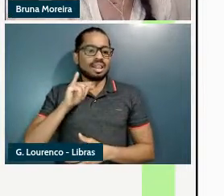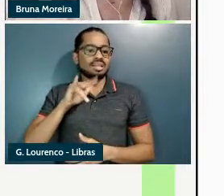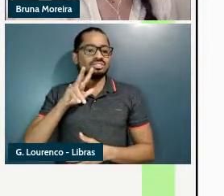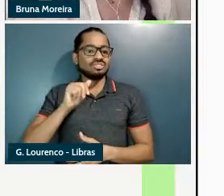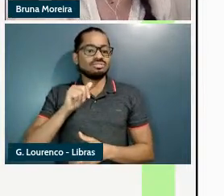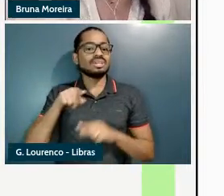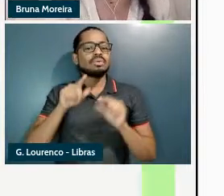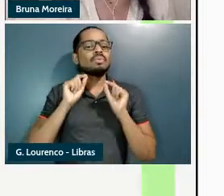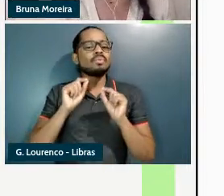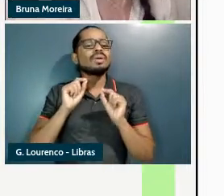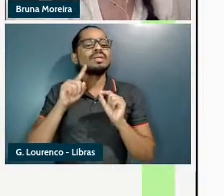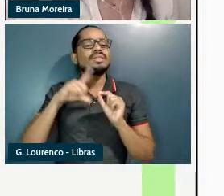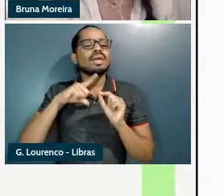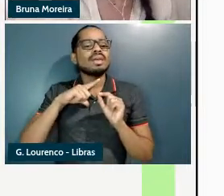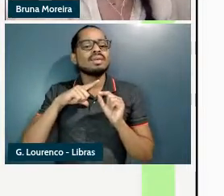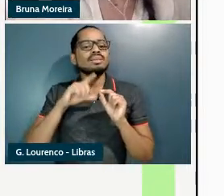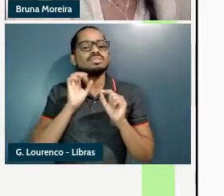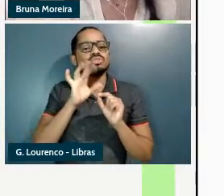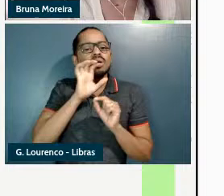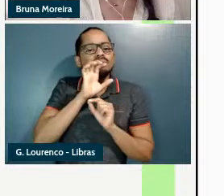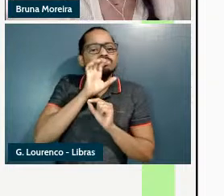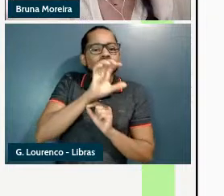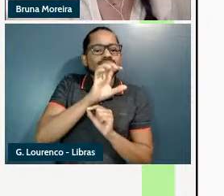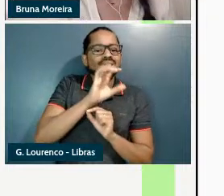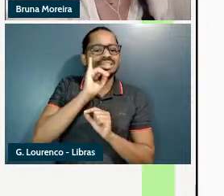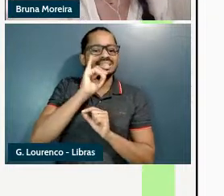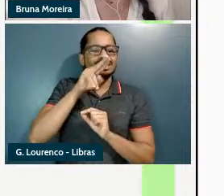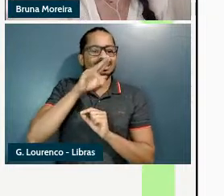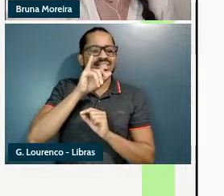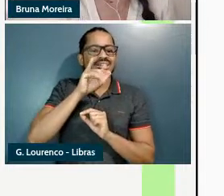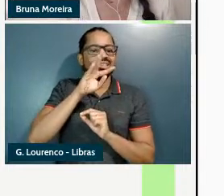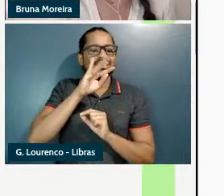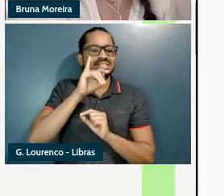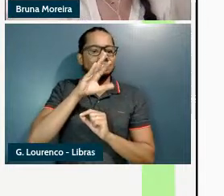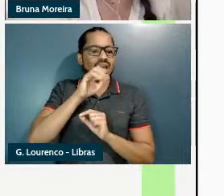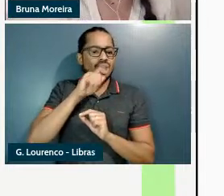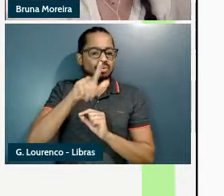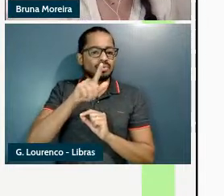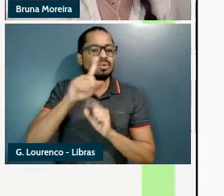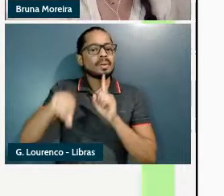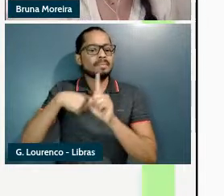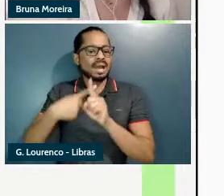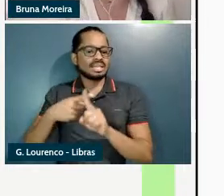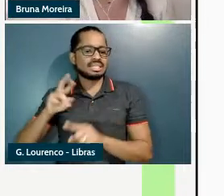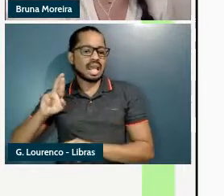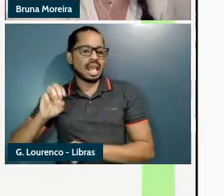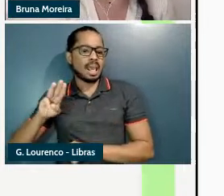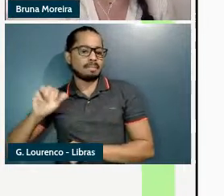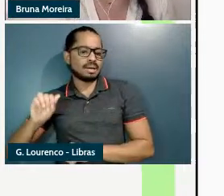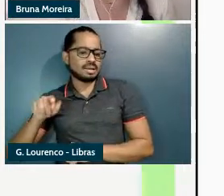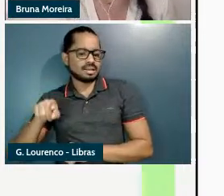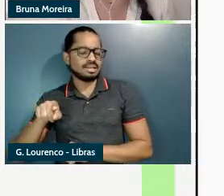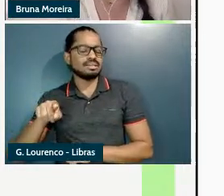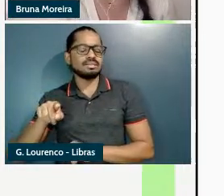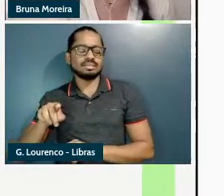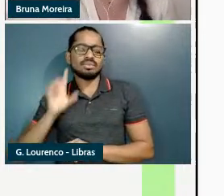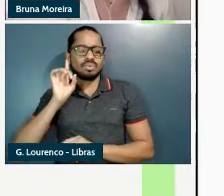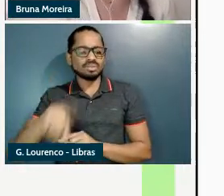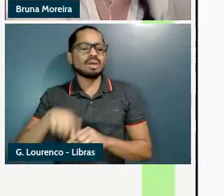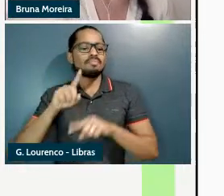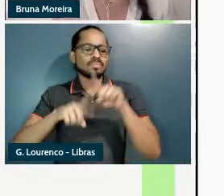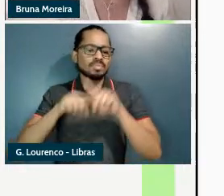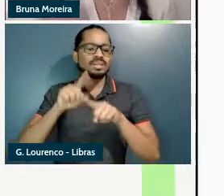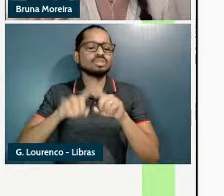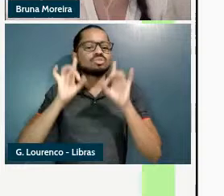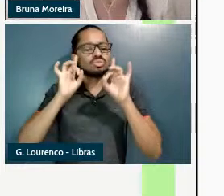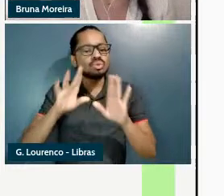iniciação e um DP remático que é um co-descritor do estado então aqui eu tenho propriedades relevantes para